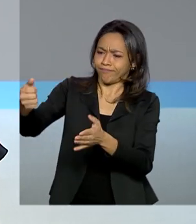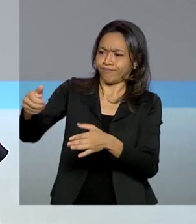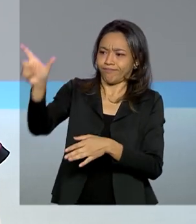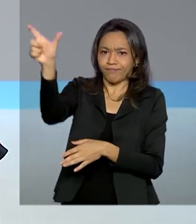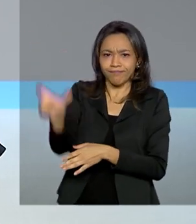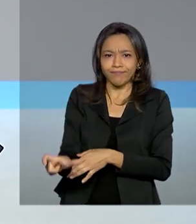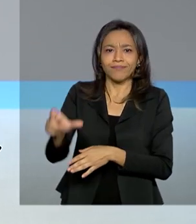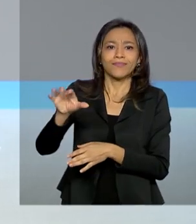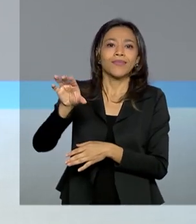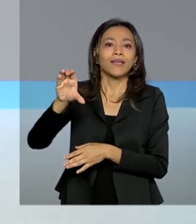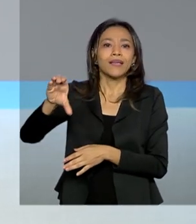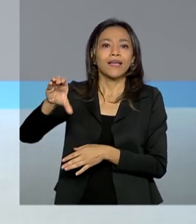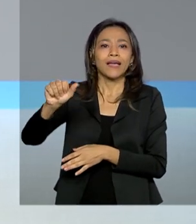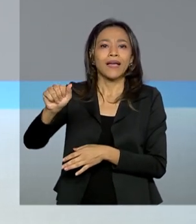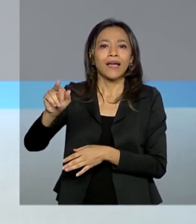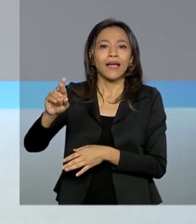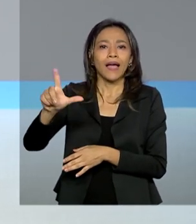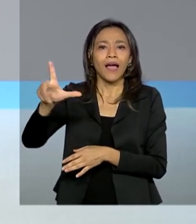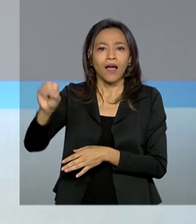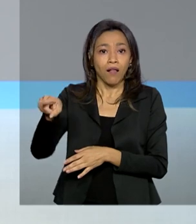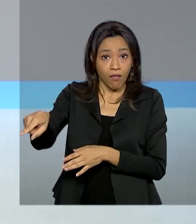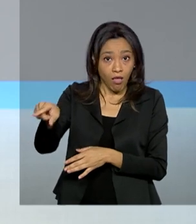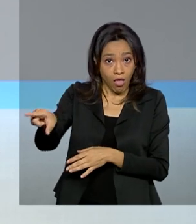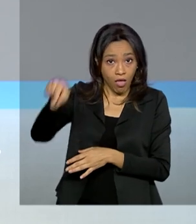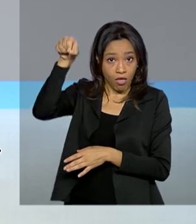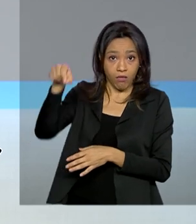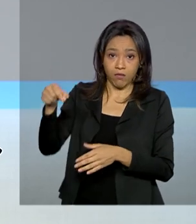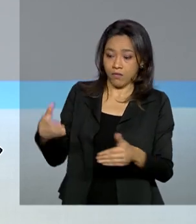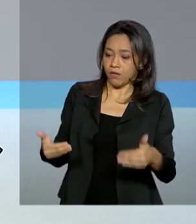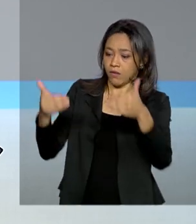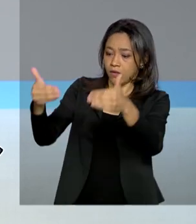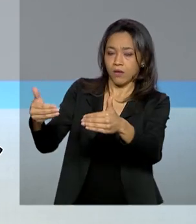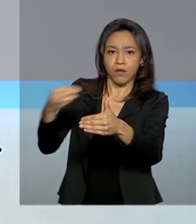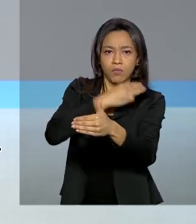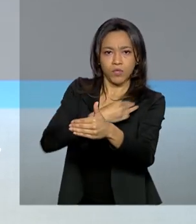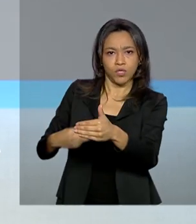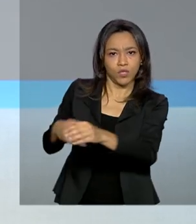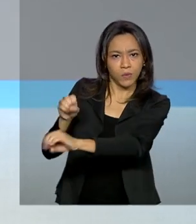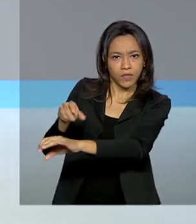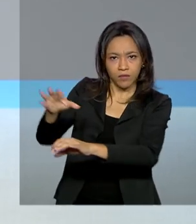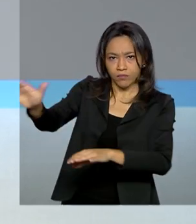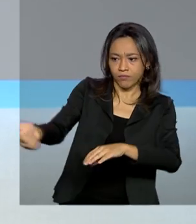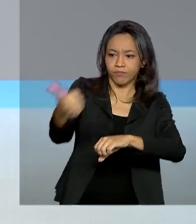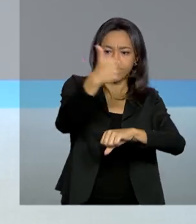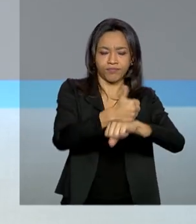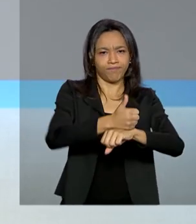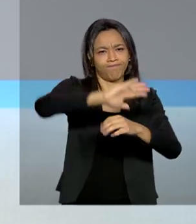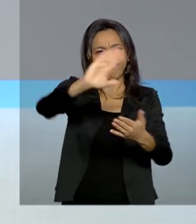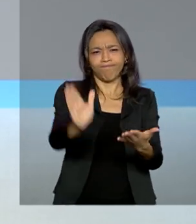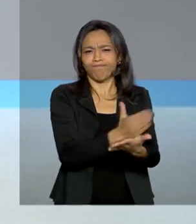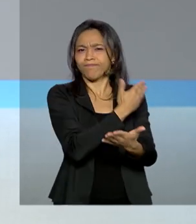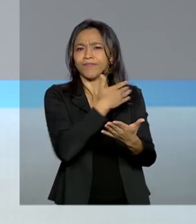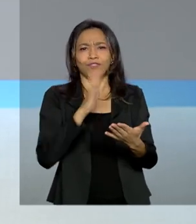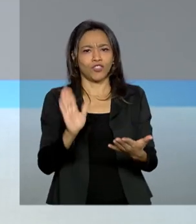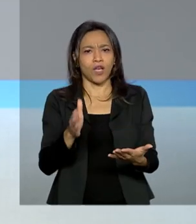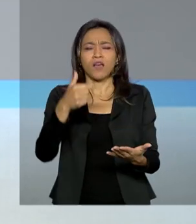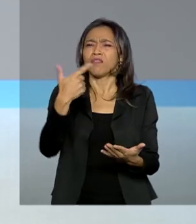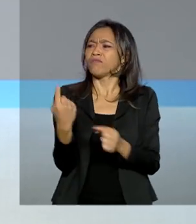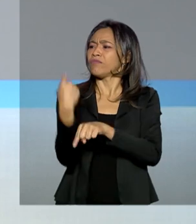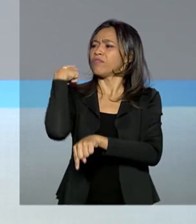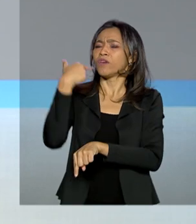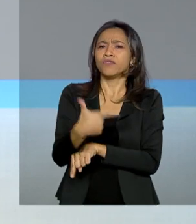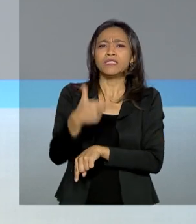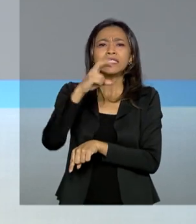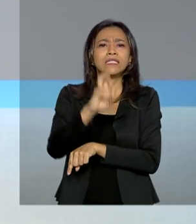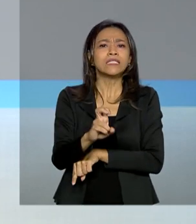Alberto Decotelli da Silva para o cargo de Ministro da Educação. Decotelli tinha sido nomeado no dia 25 de junho e ficou menos